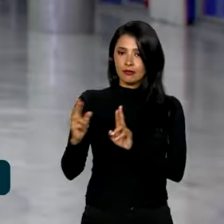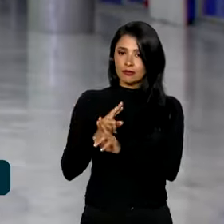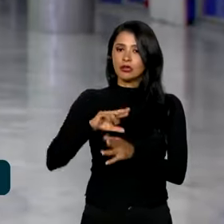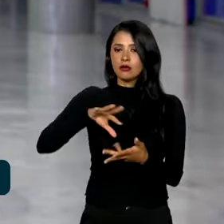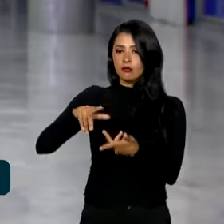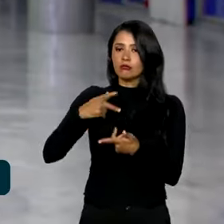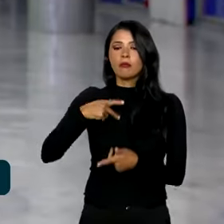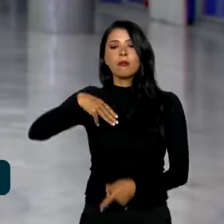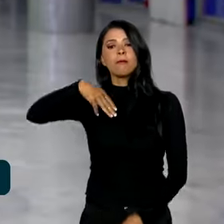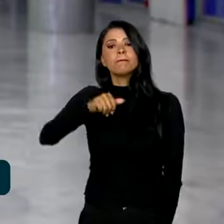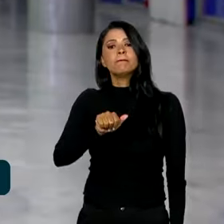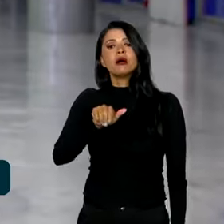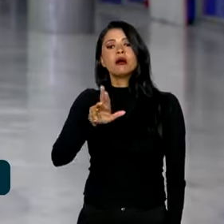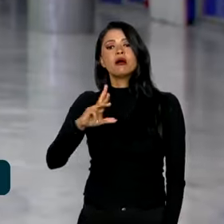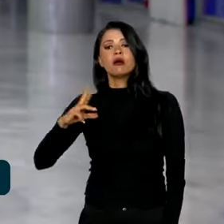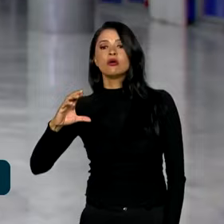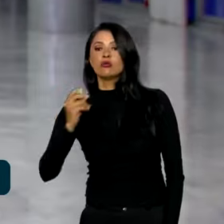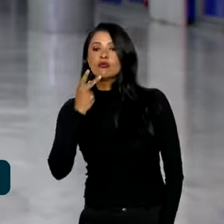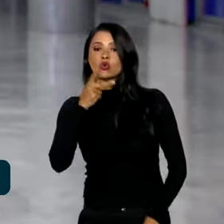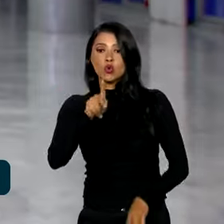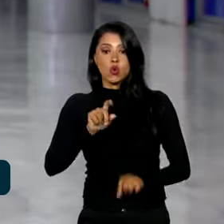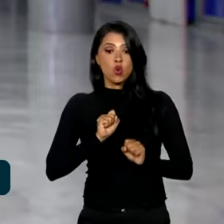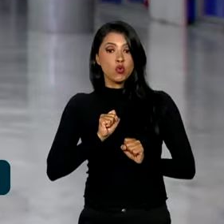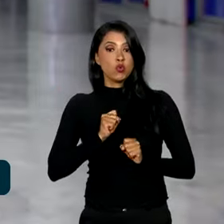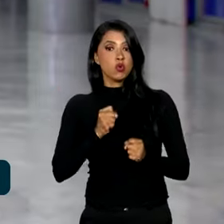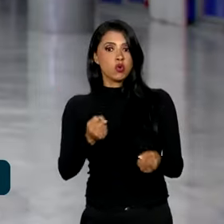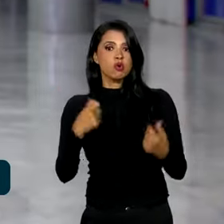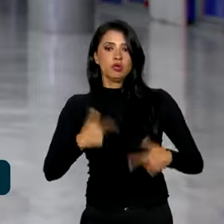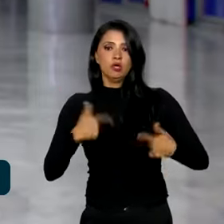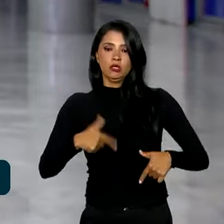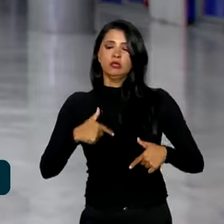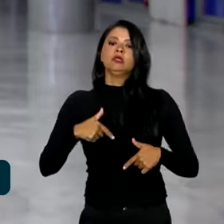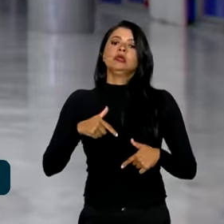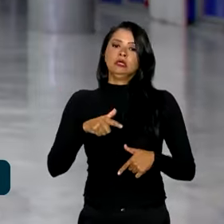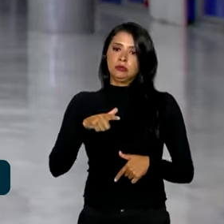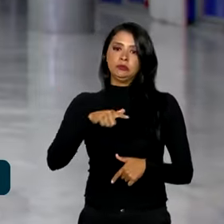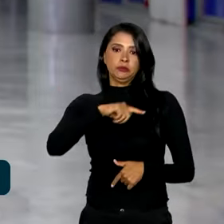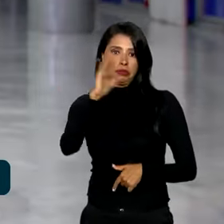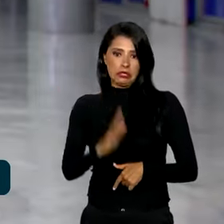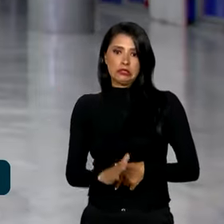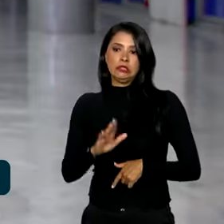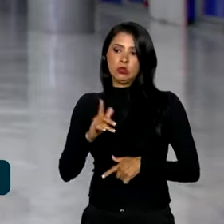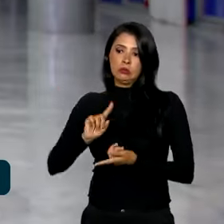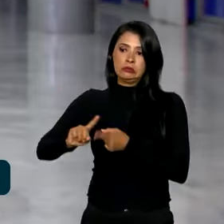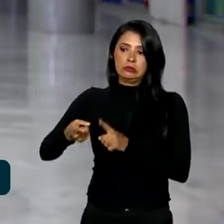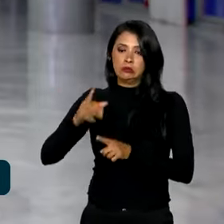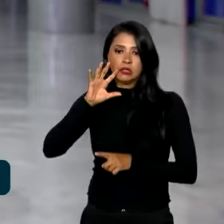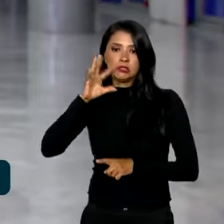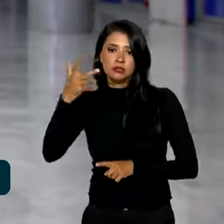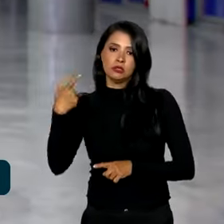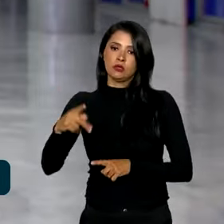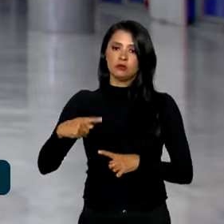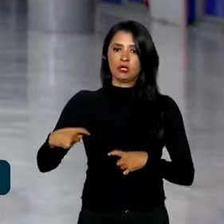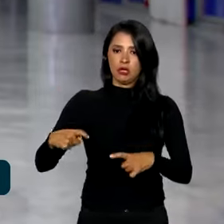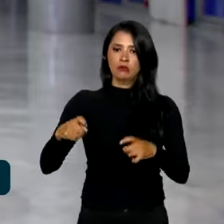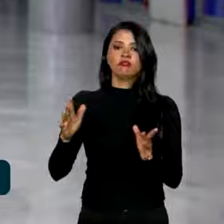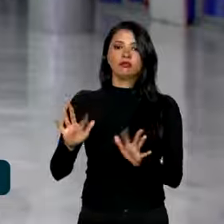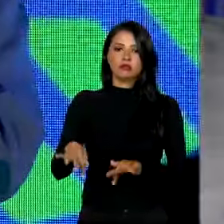hoje sobre os esforços brasileiros de mediar uma solução para o conflito. Vamos assistir.